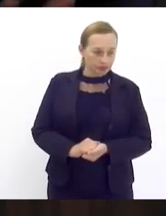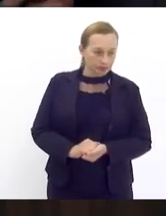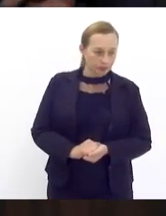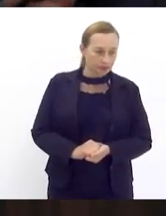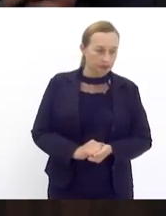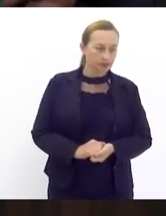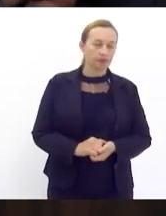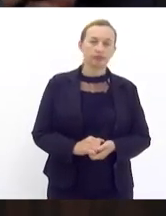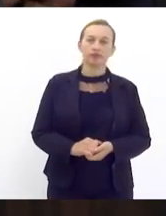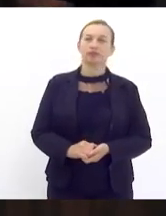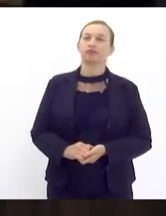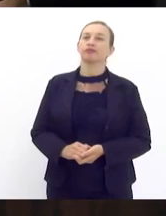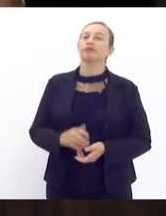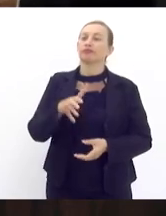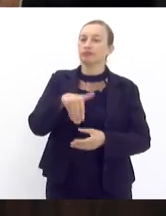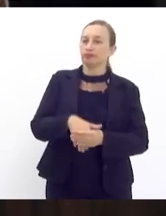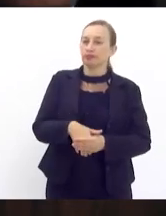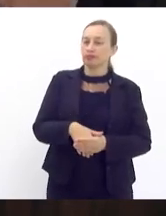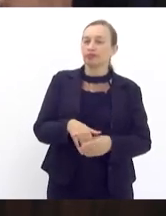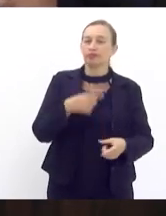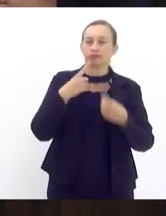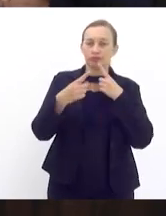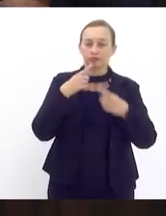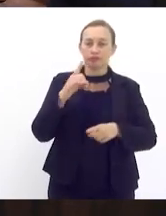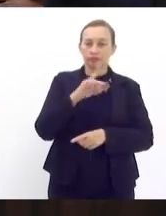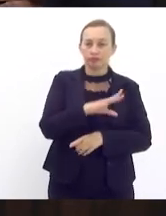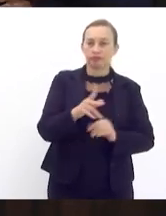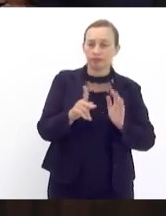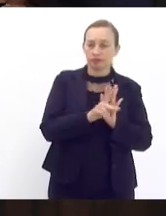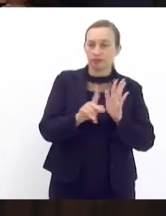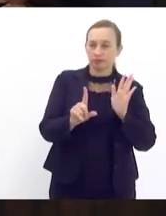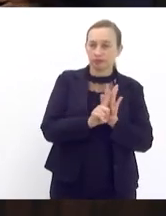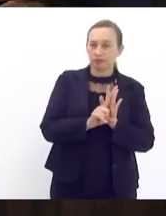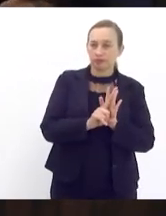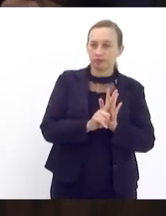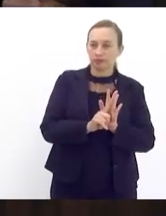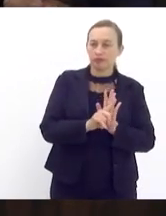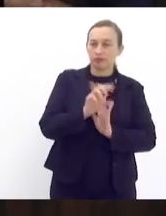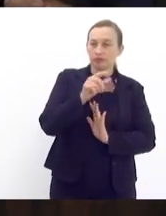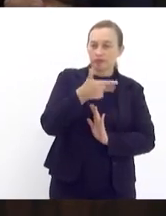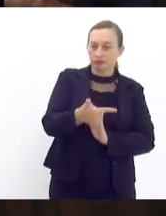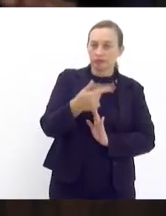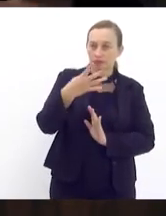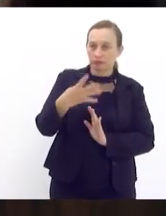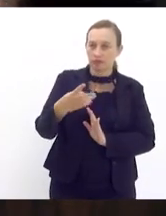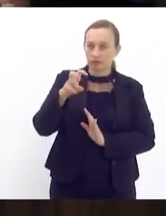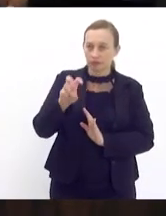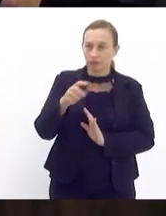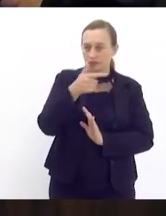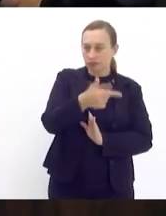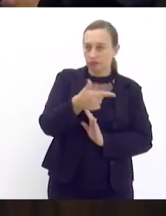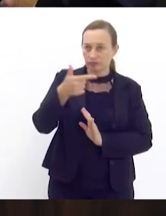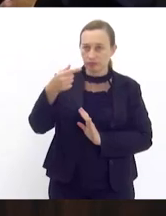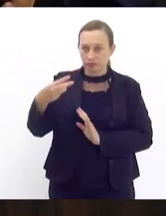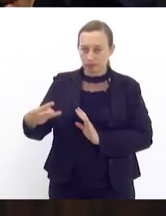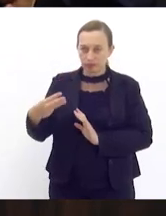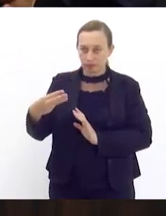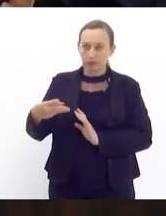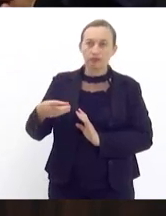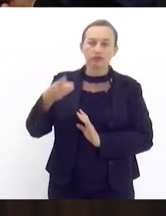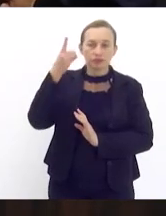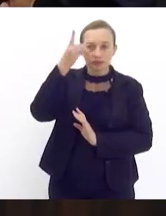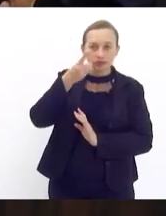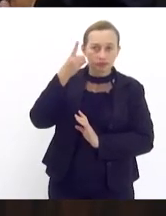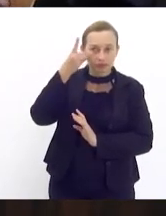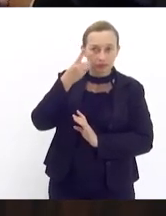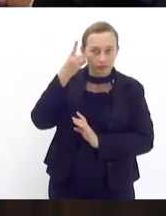de urgência em votação em discussão única projeto de lei número 245 bar 2023 de autoria